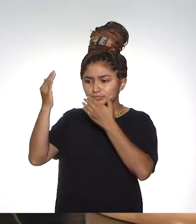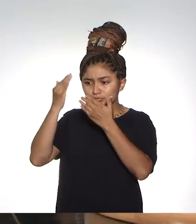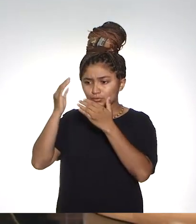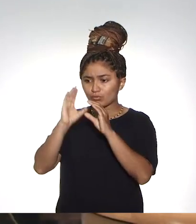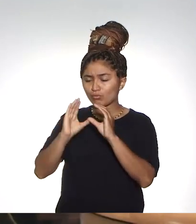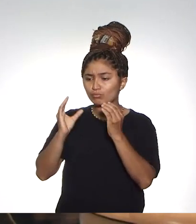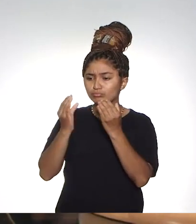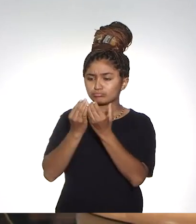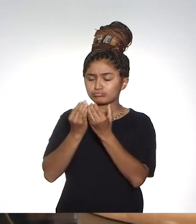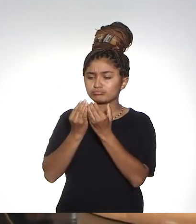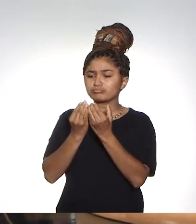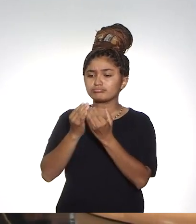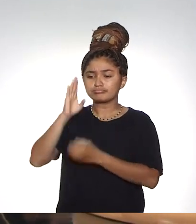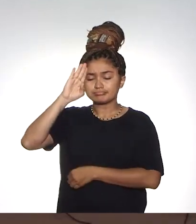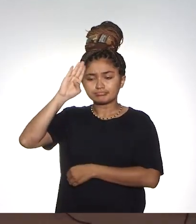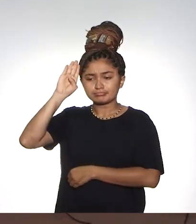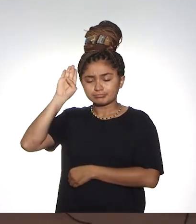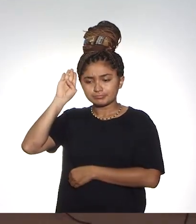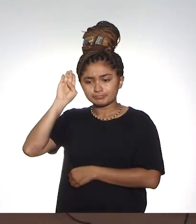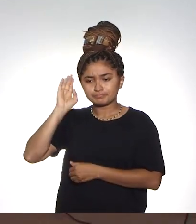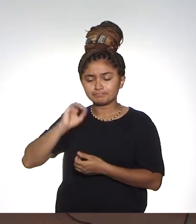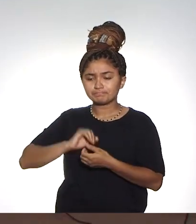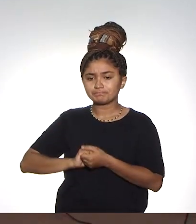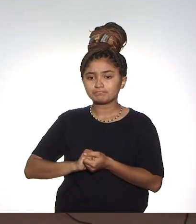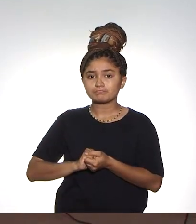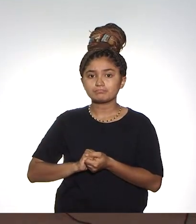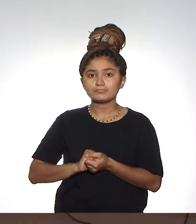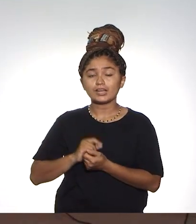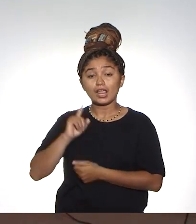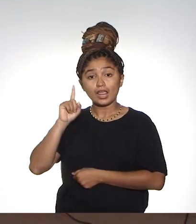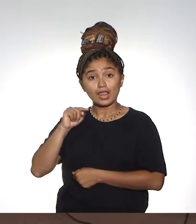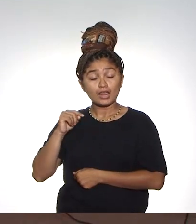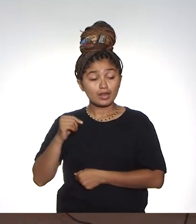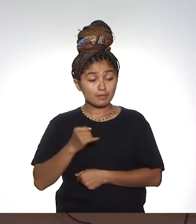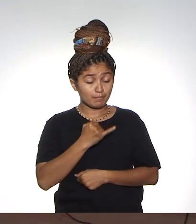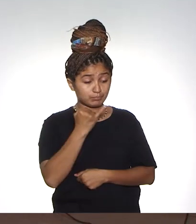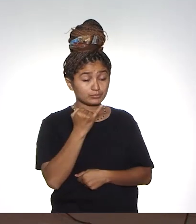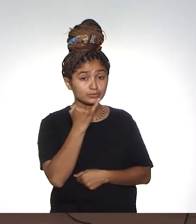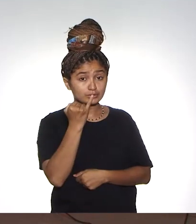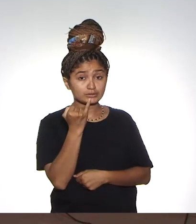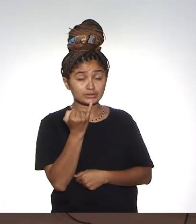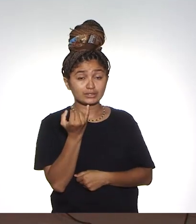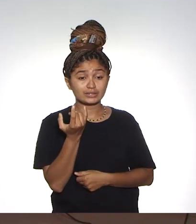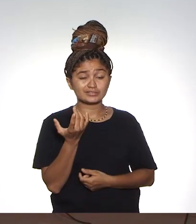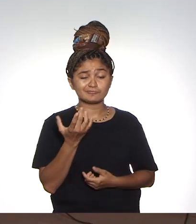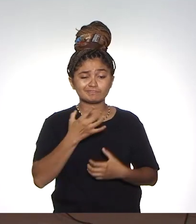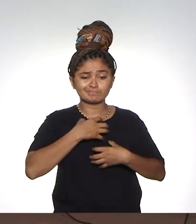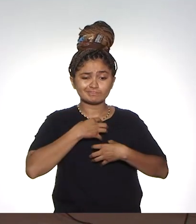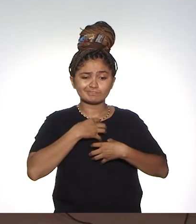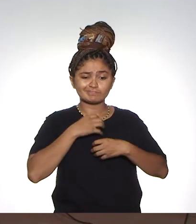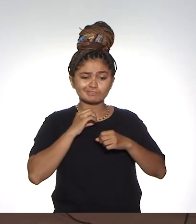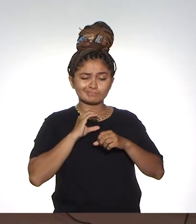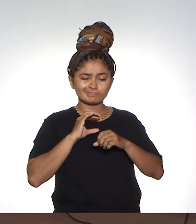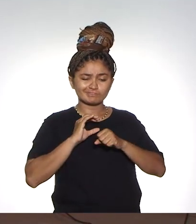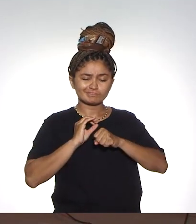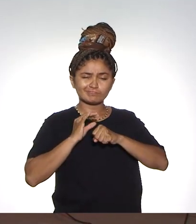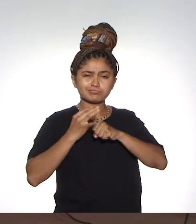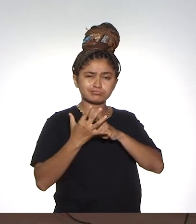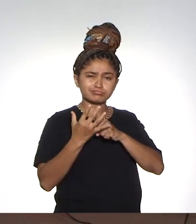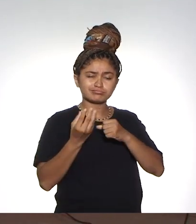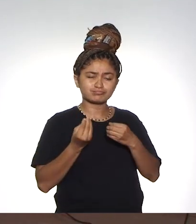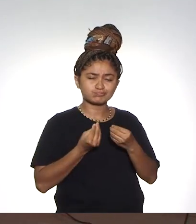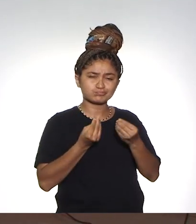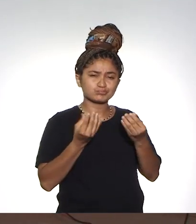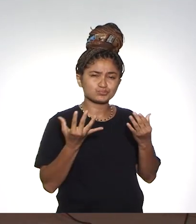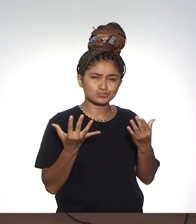comunidade acadêmica. É importante a gente frisar a fragilidade que a Covid-19,